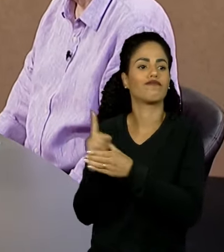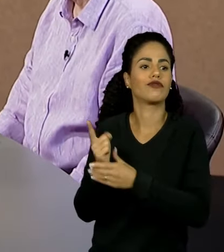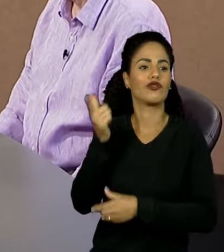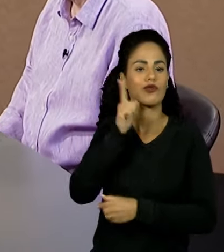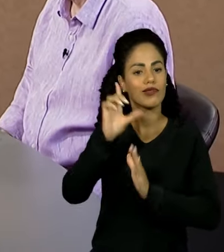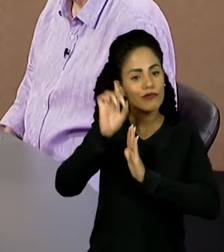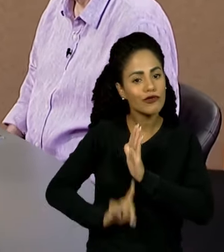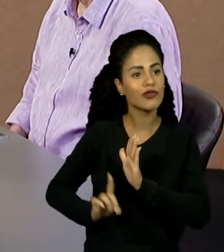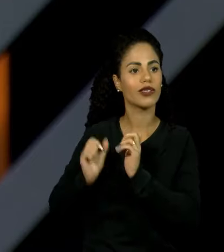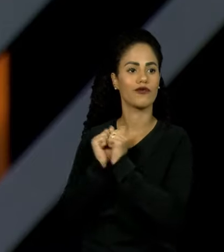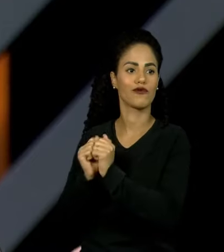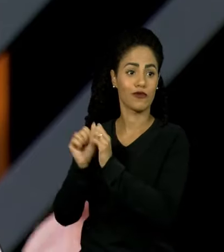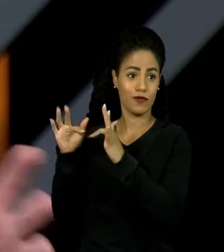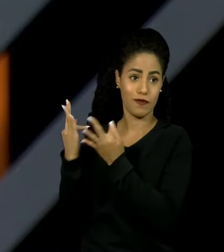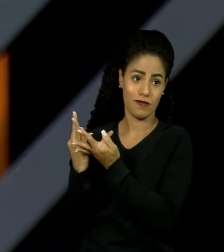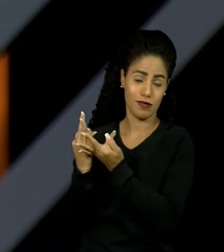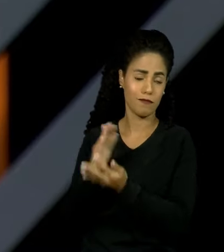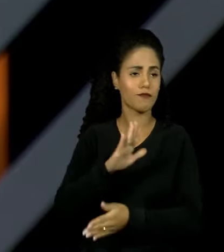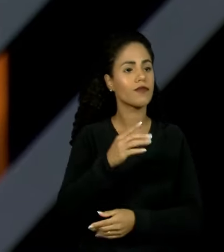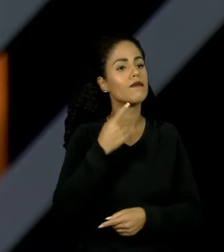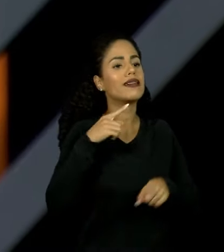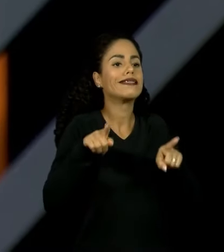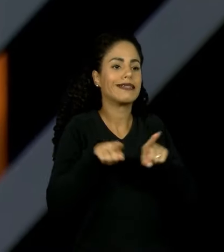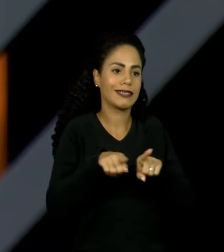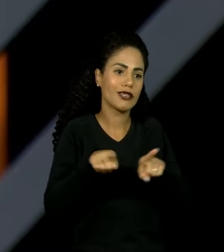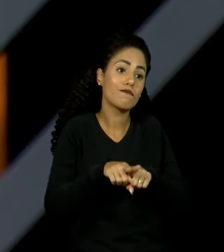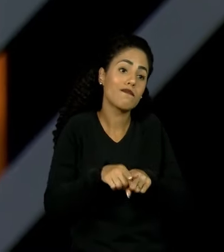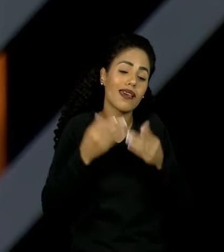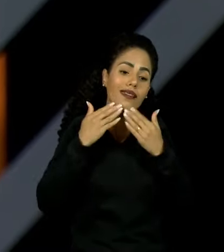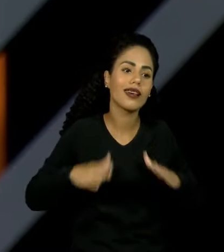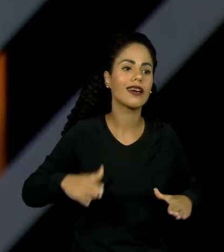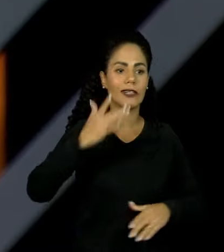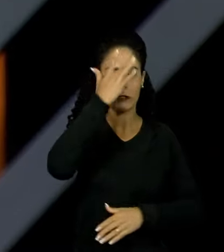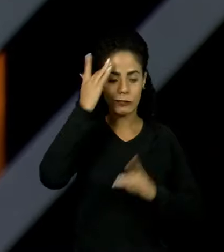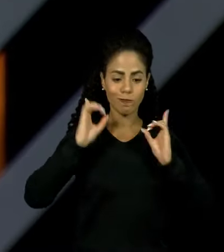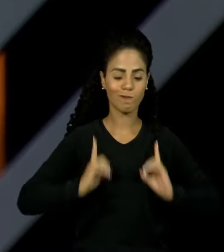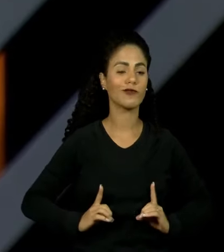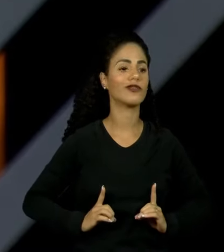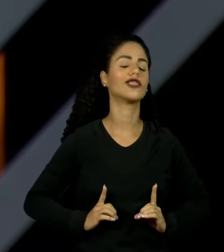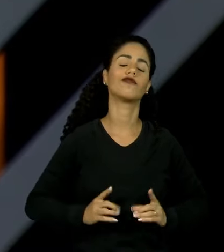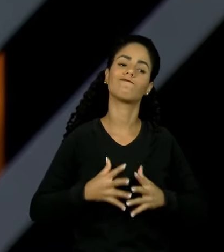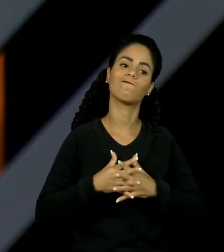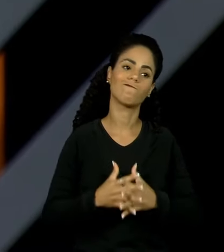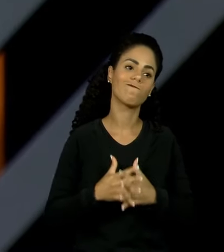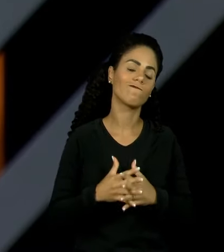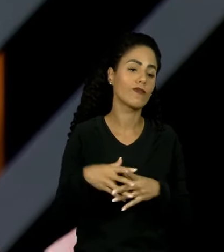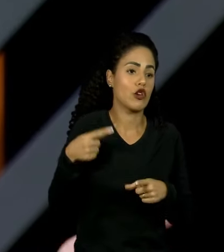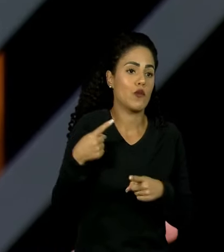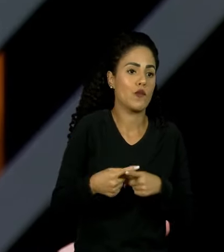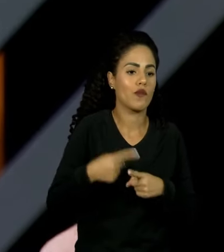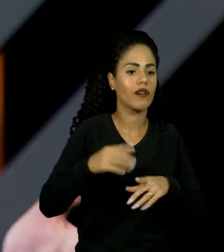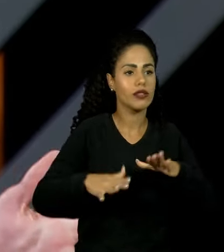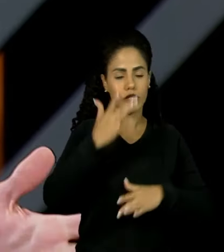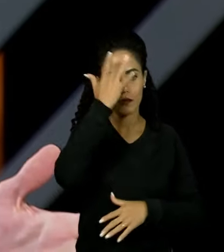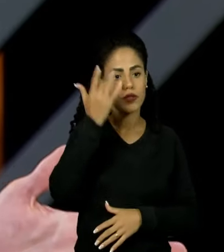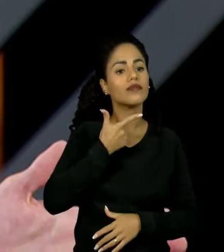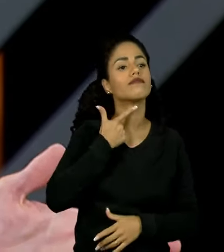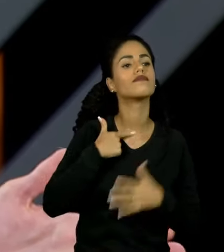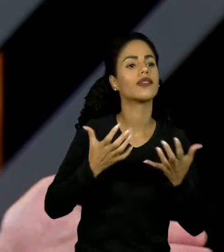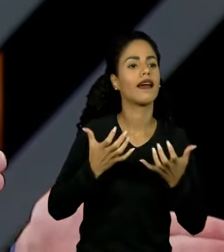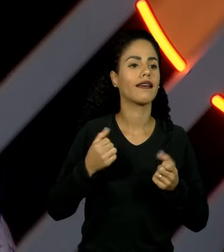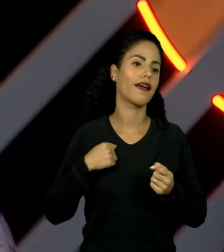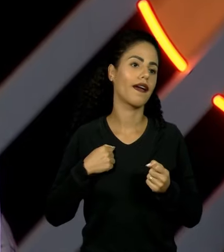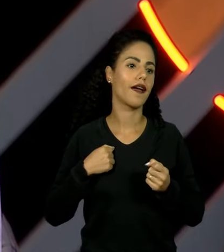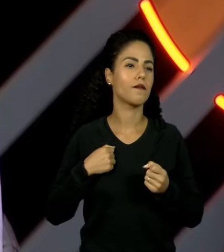o direito à convivência familiar. E crianças com deficiência também é um perfil mais complicado. Então, normalmente, as pessoas desejam crianças